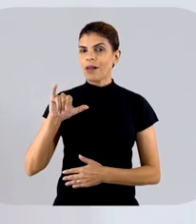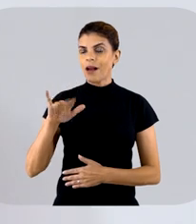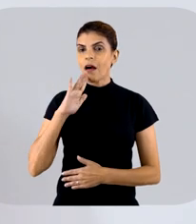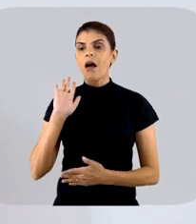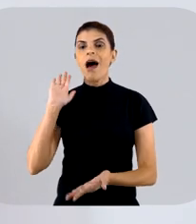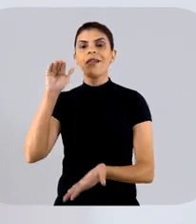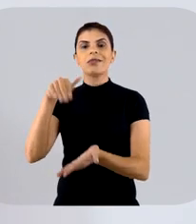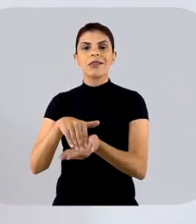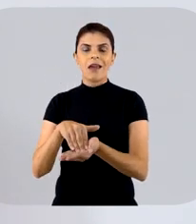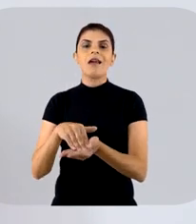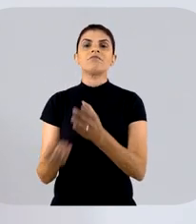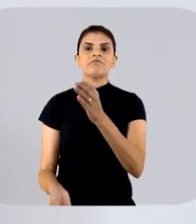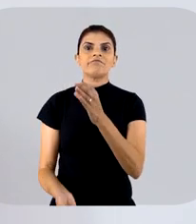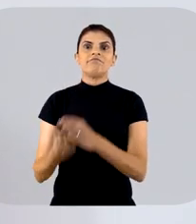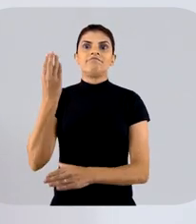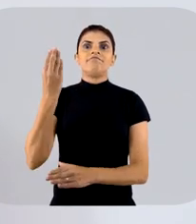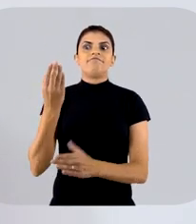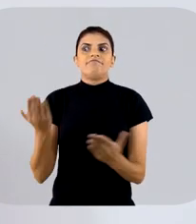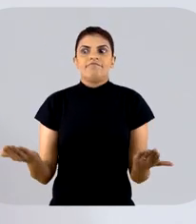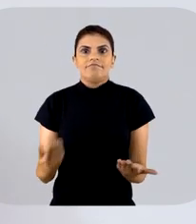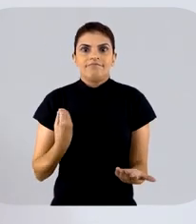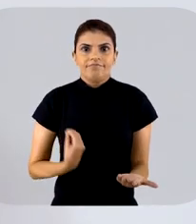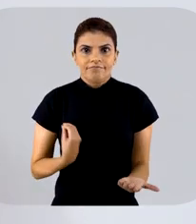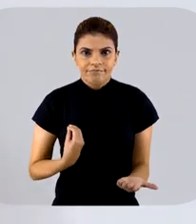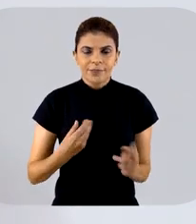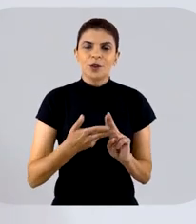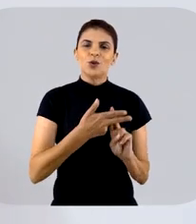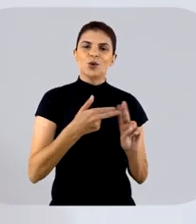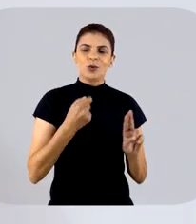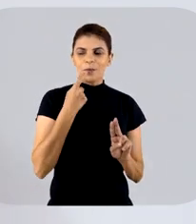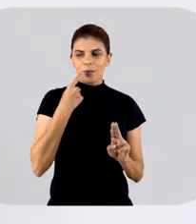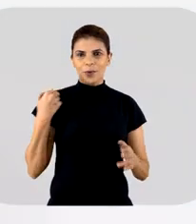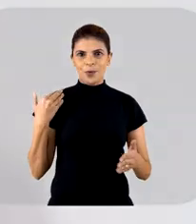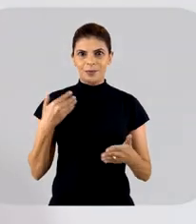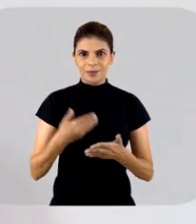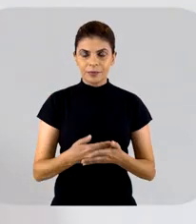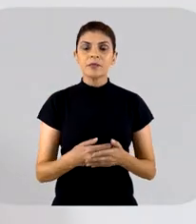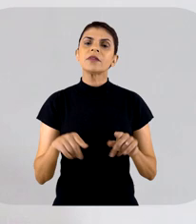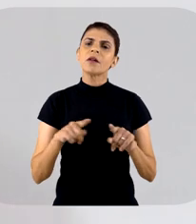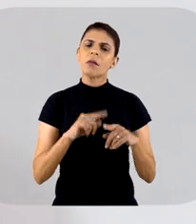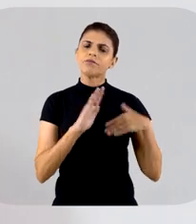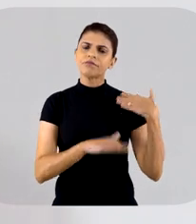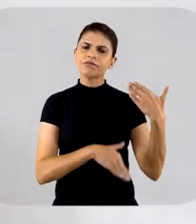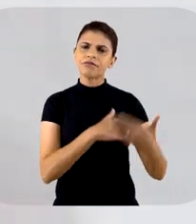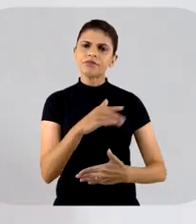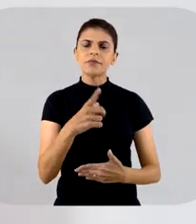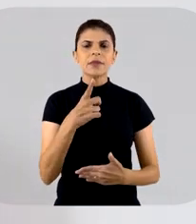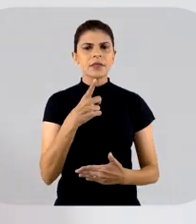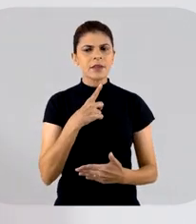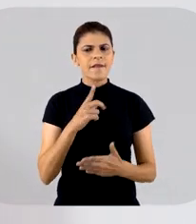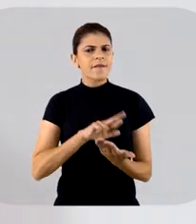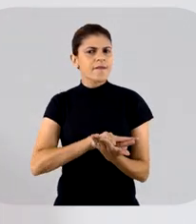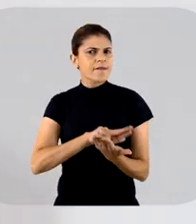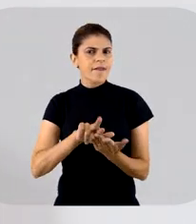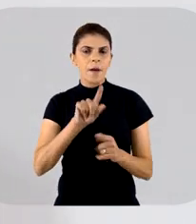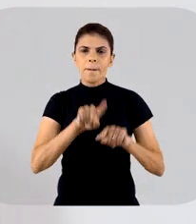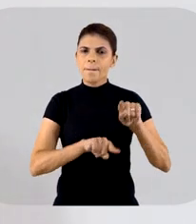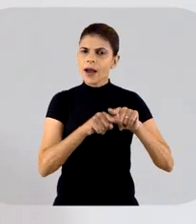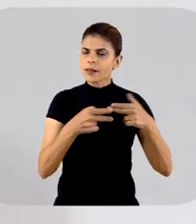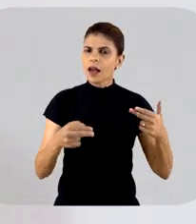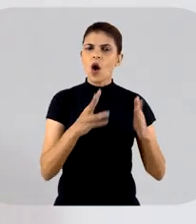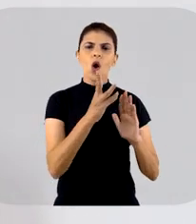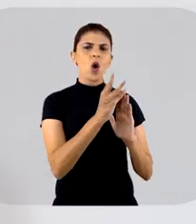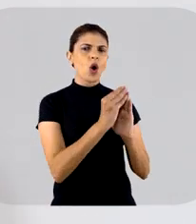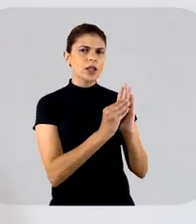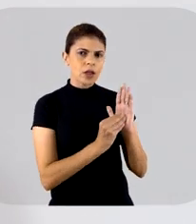formulação e implementação do Sistema Único de Saúde, em períodos mais recentes. Ao longo do curso, você terá acesso a diversos materiais